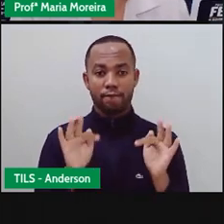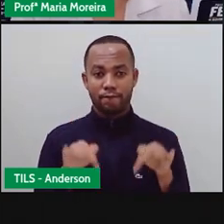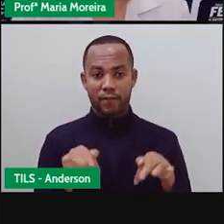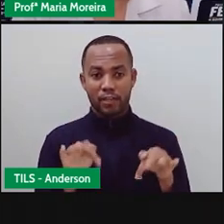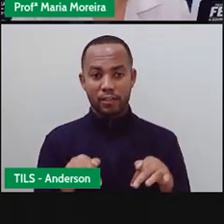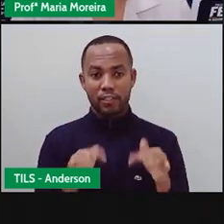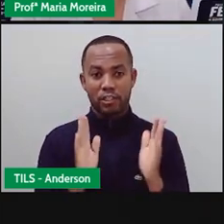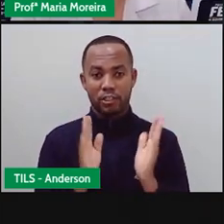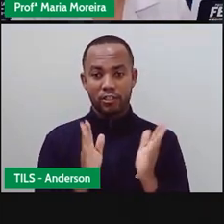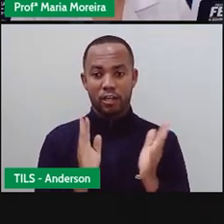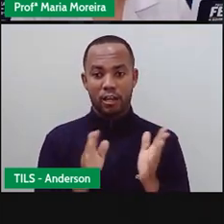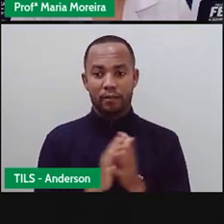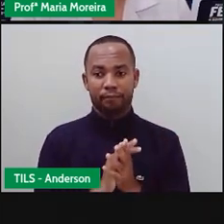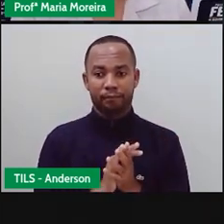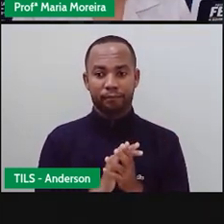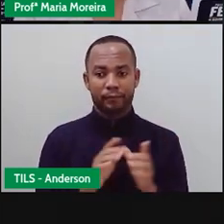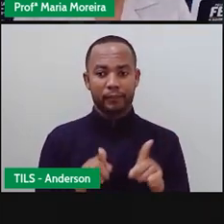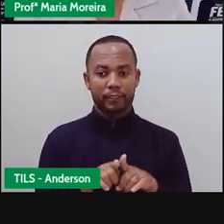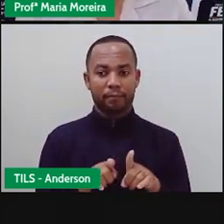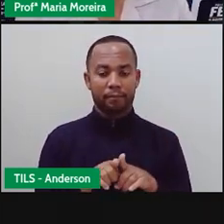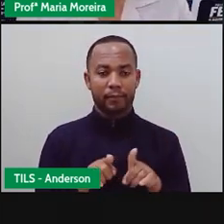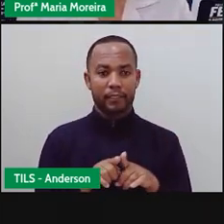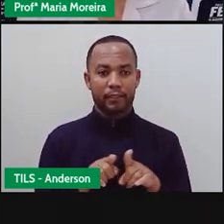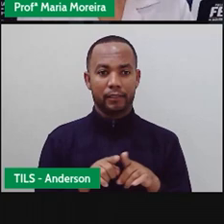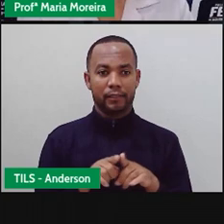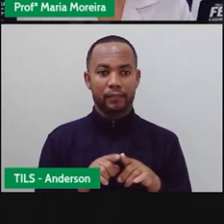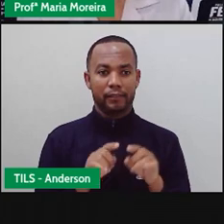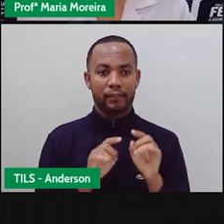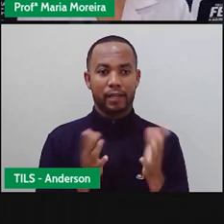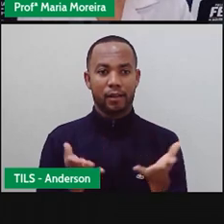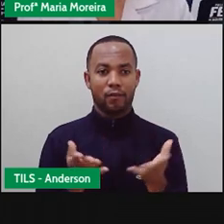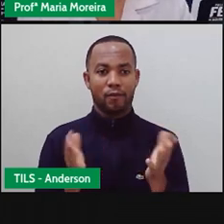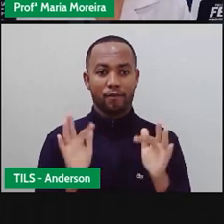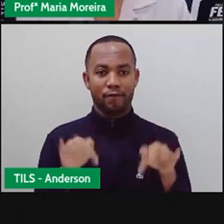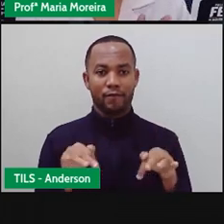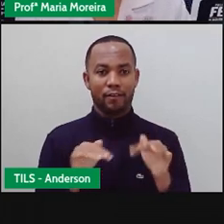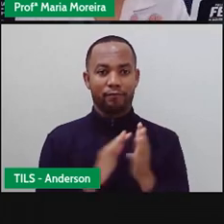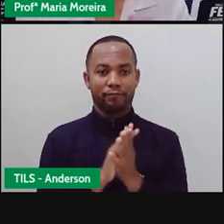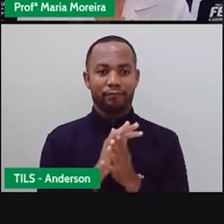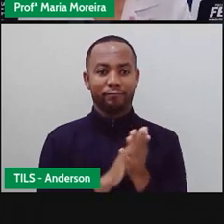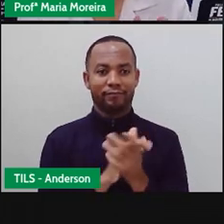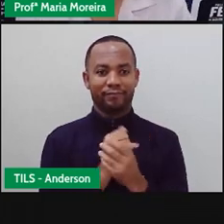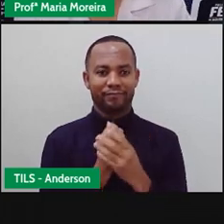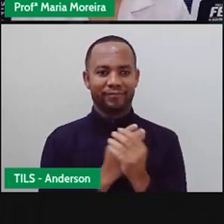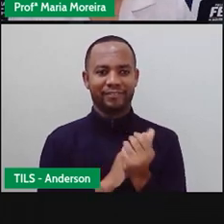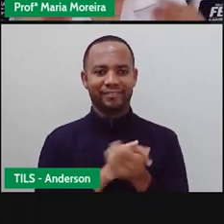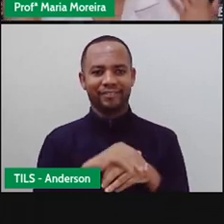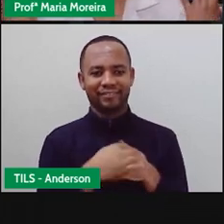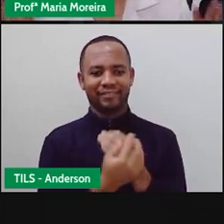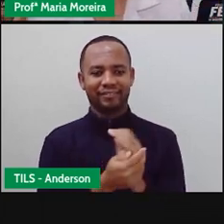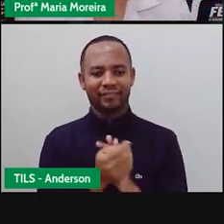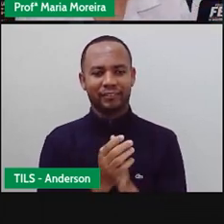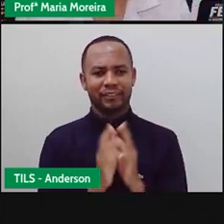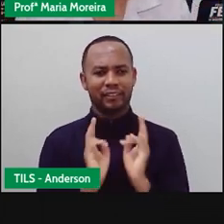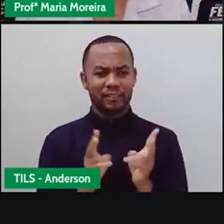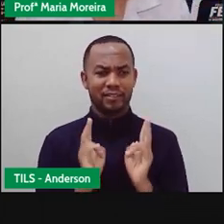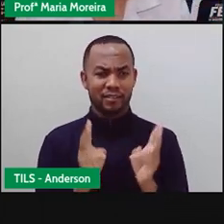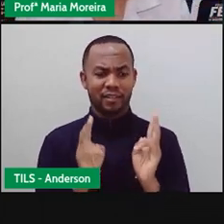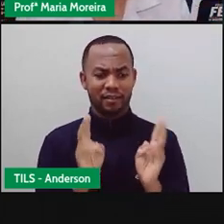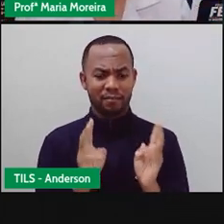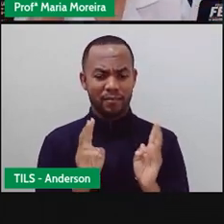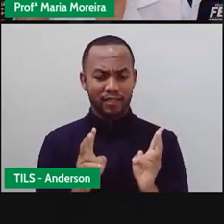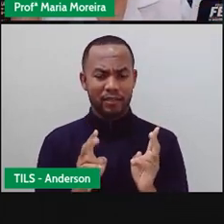né Anderson? O nosso recadinho Lava uma mão Lava outra Lavem as